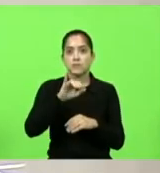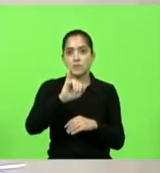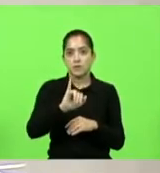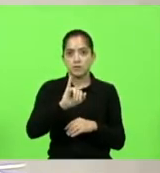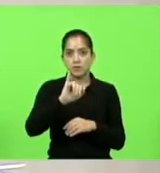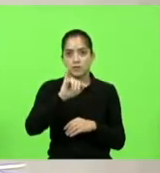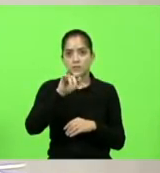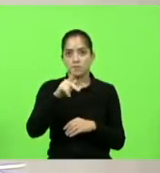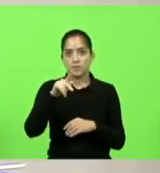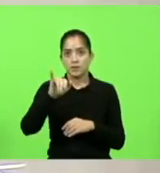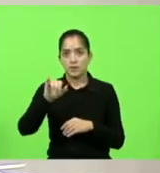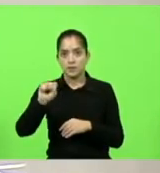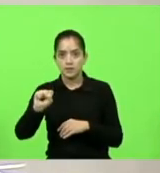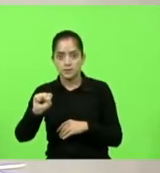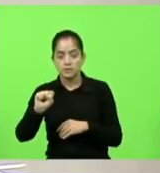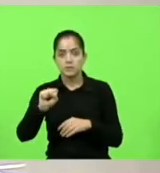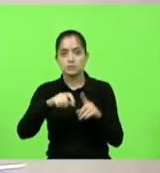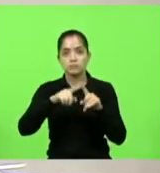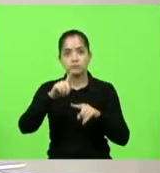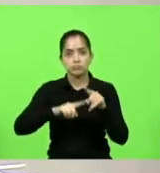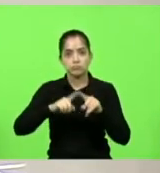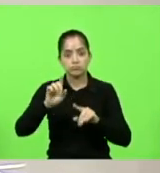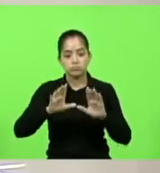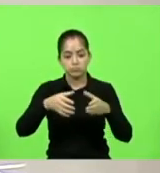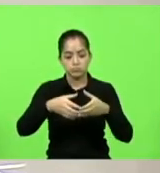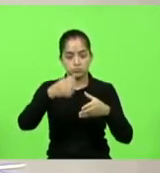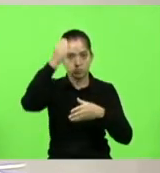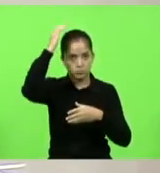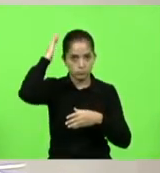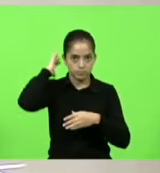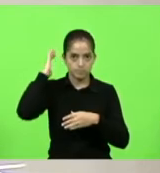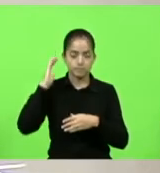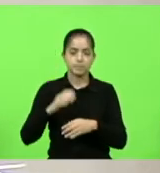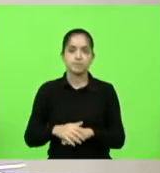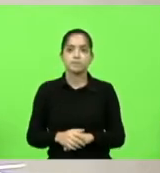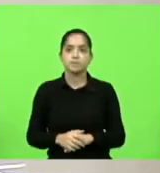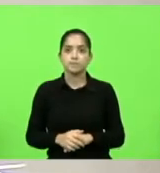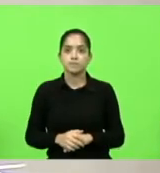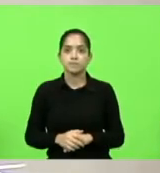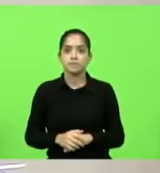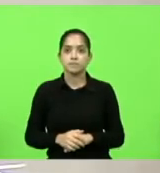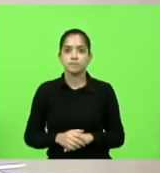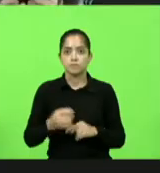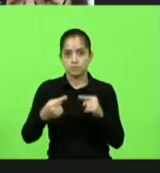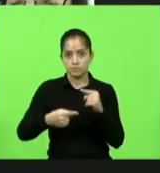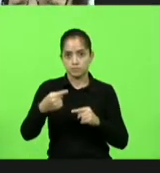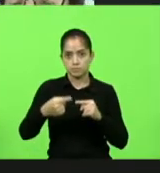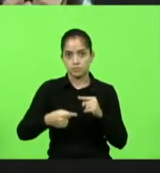disponíveis para os bombeiros militares. Em discussão?